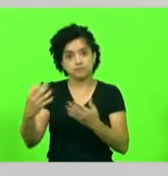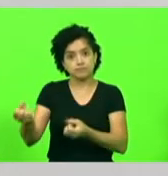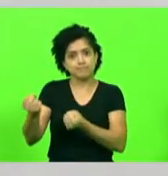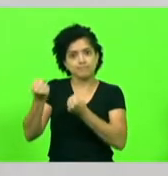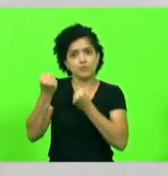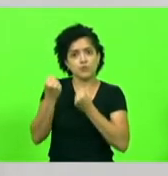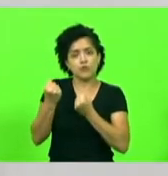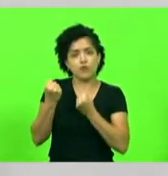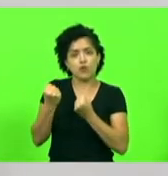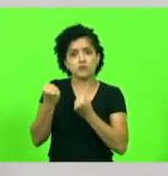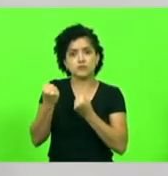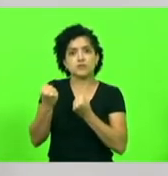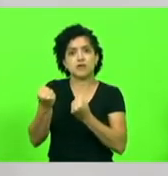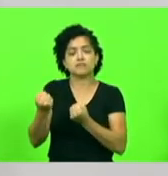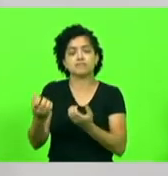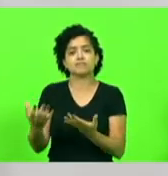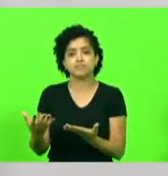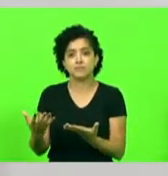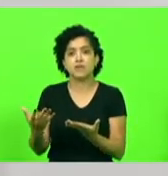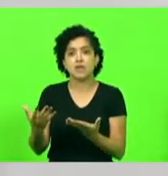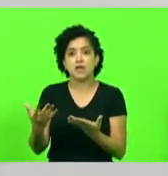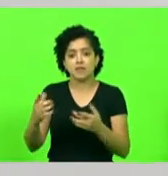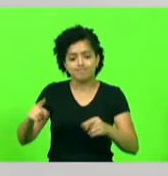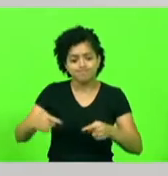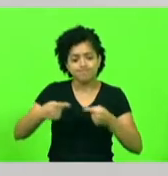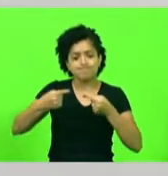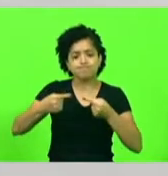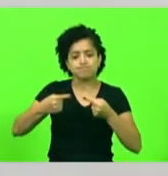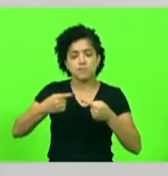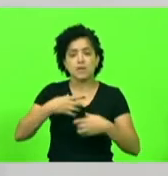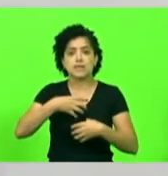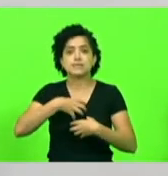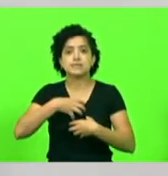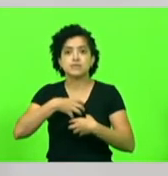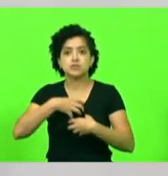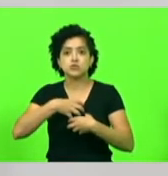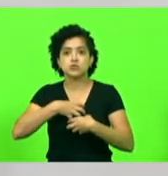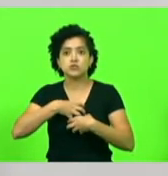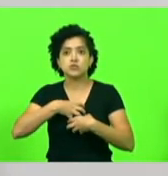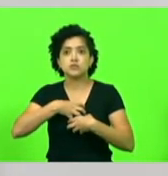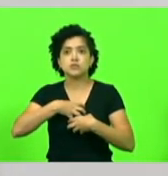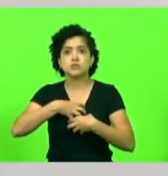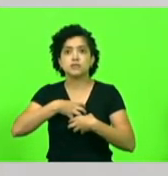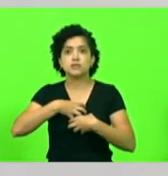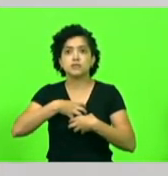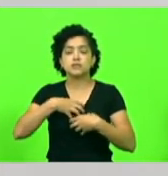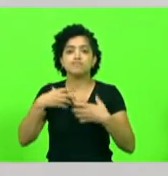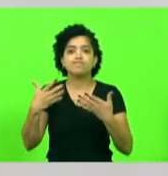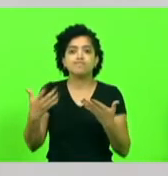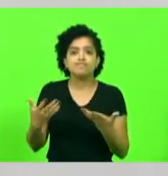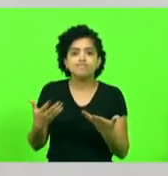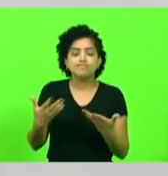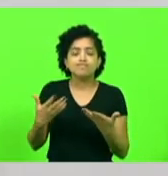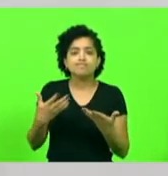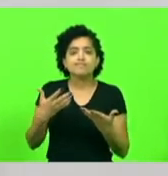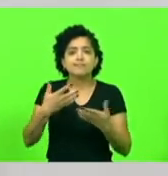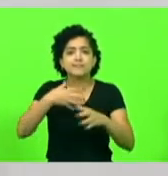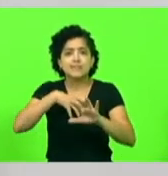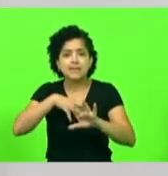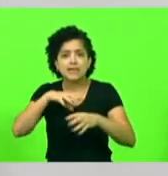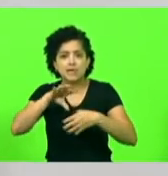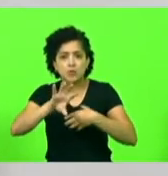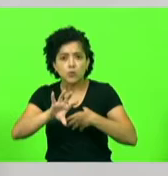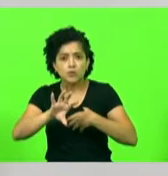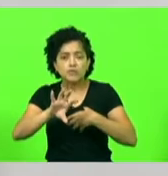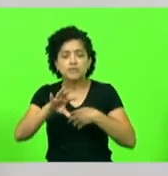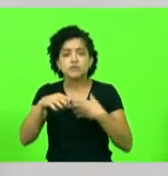enfrentar isso e nos faz a gente sentir mais solidário e acolhido e não